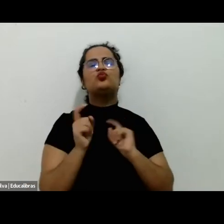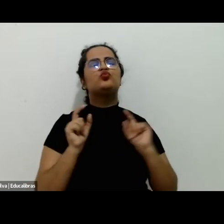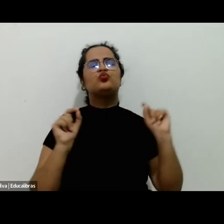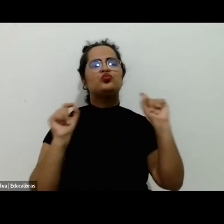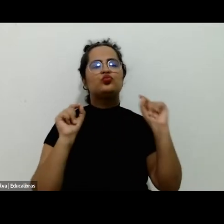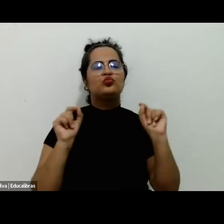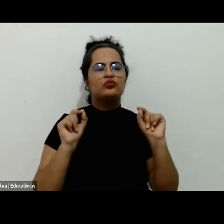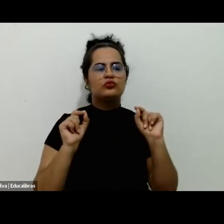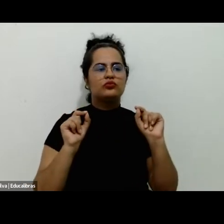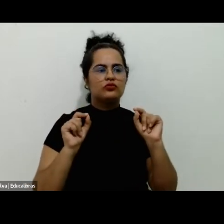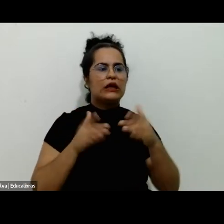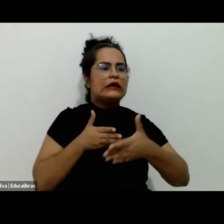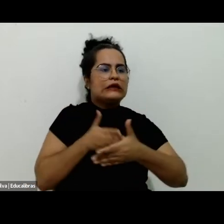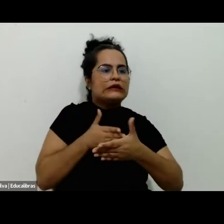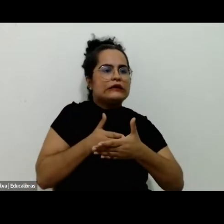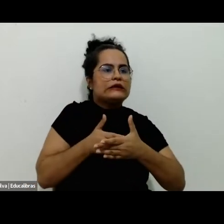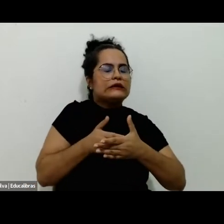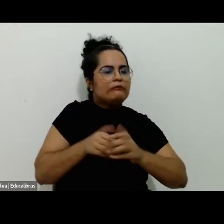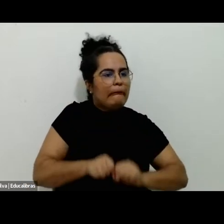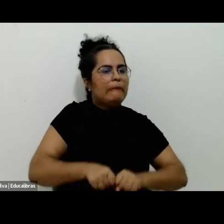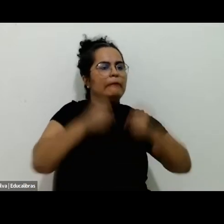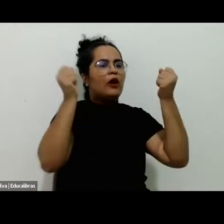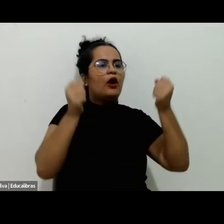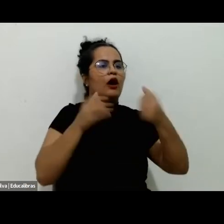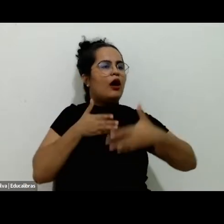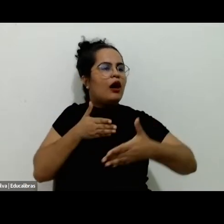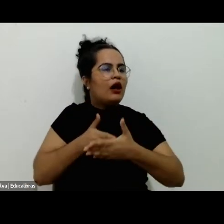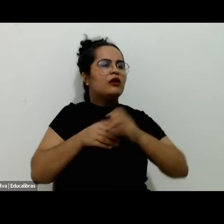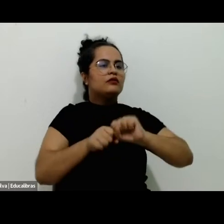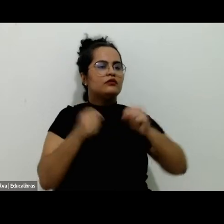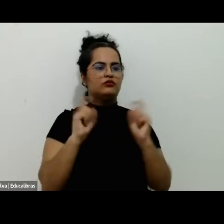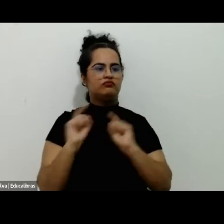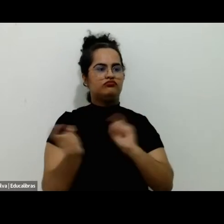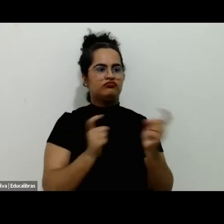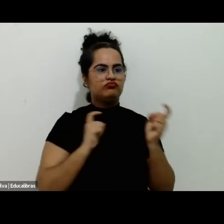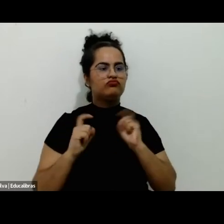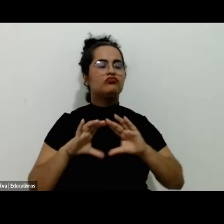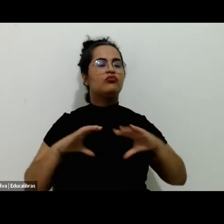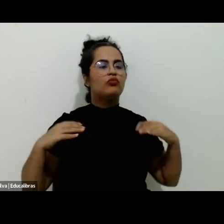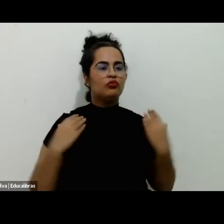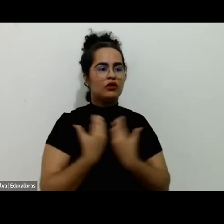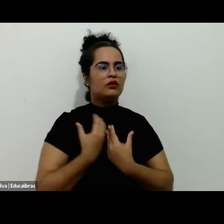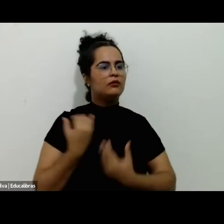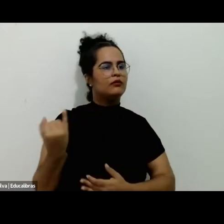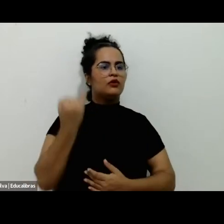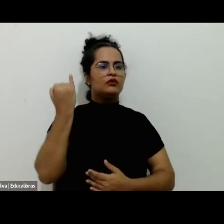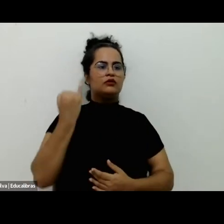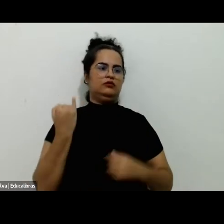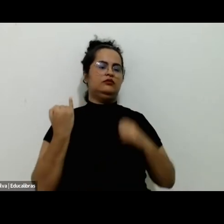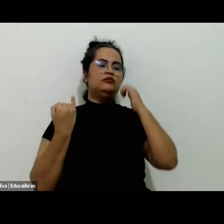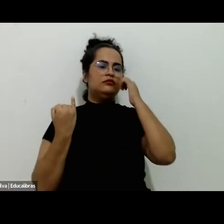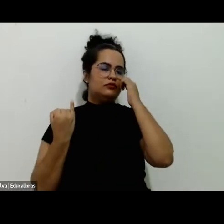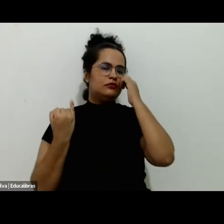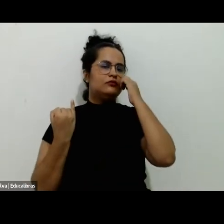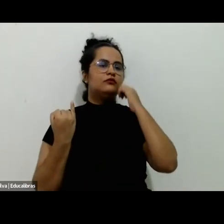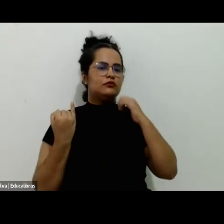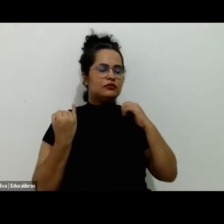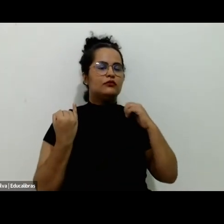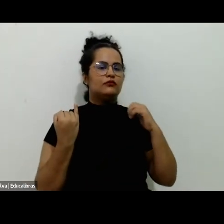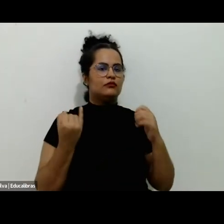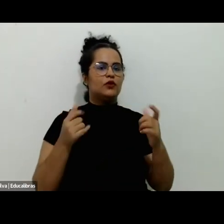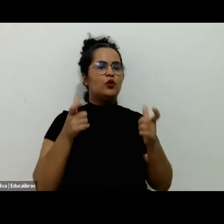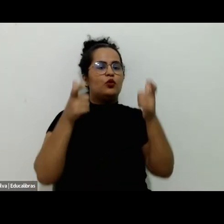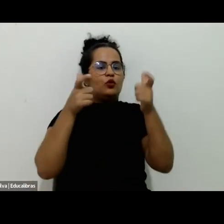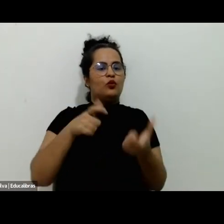além das barreiras, para além das restrições. E foi uma discussão muito importante que nós tivemos e o Centro de Excelência